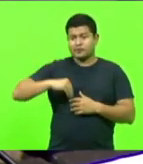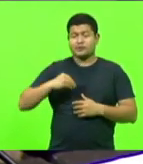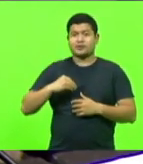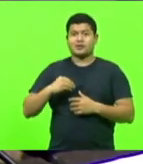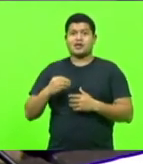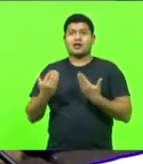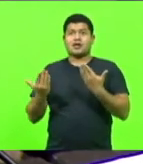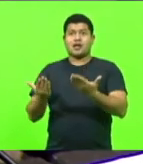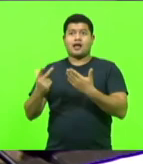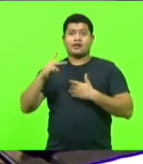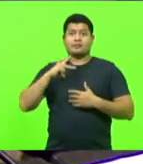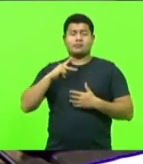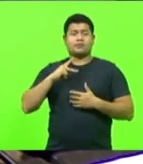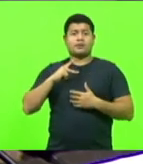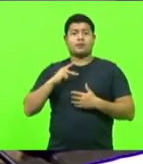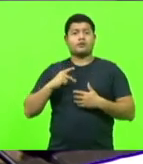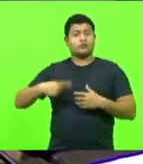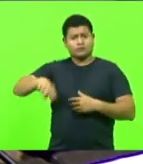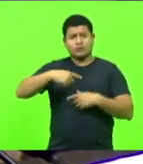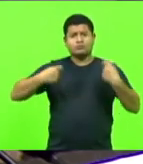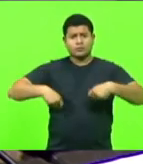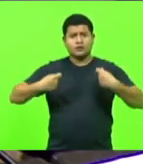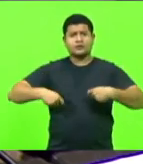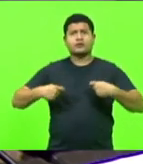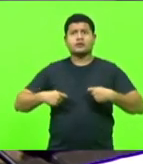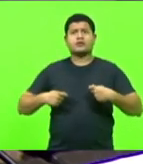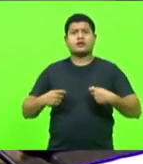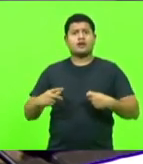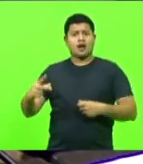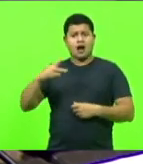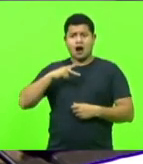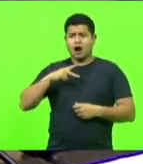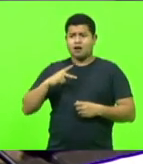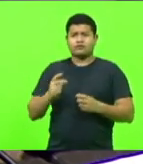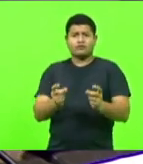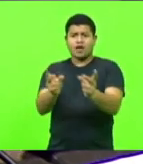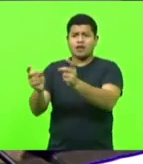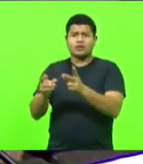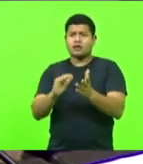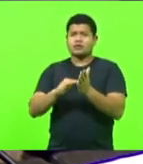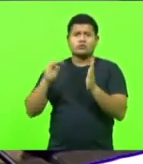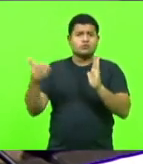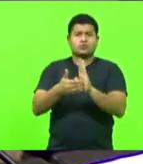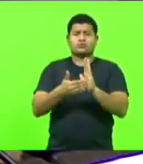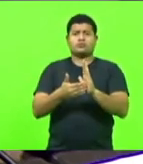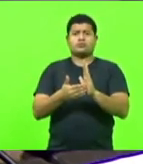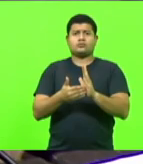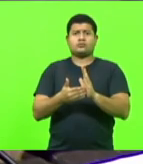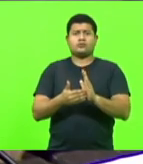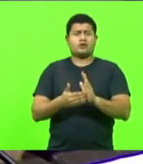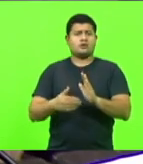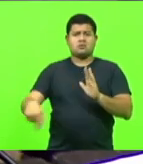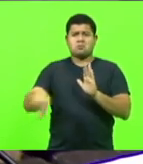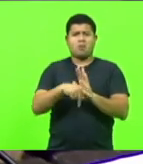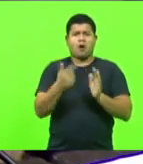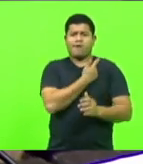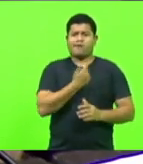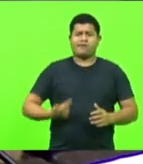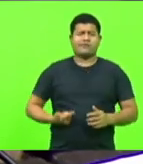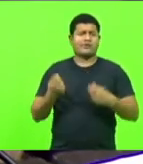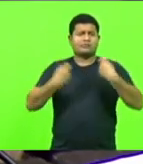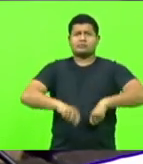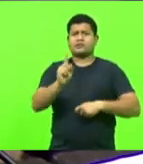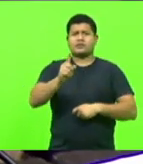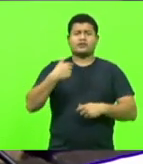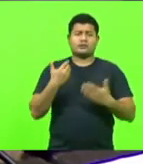Gente, nós temos que privatizar tudo. Não existe motivo para nada ser estatal. Não há nada que o Estado